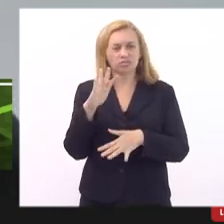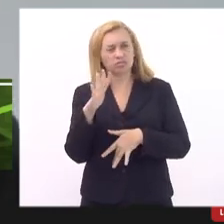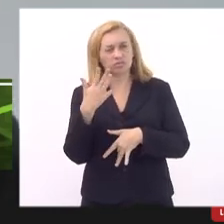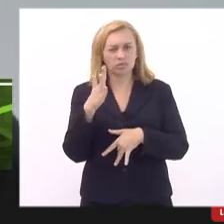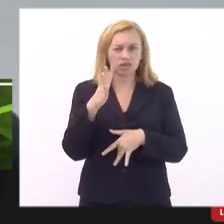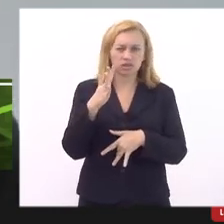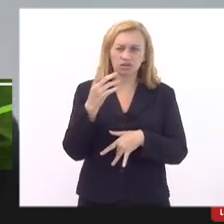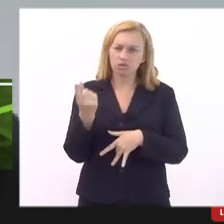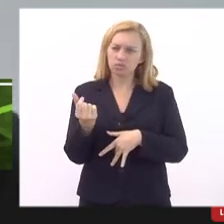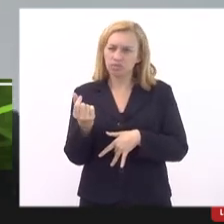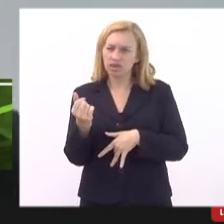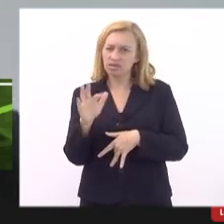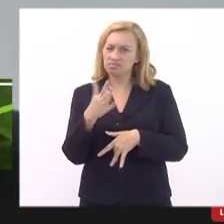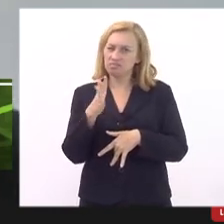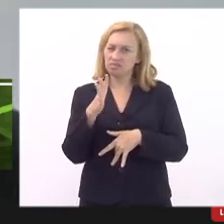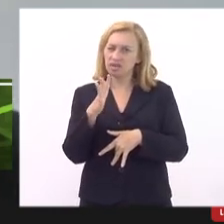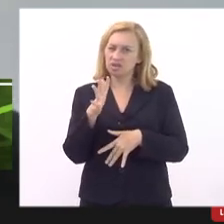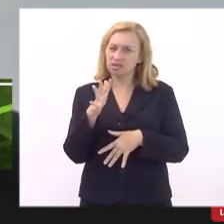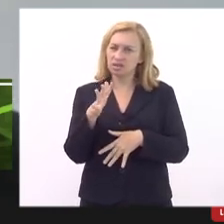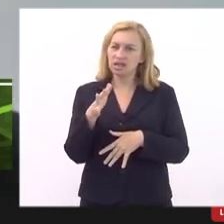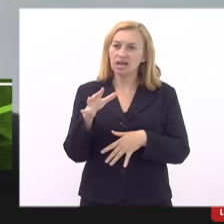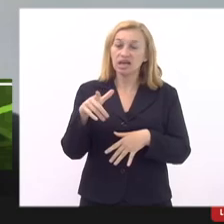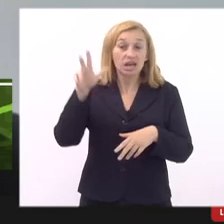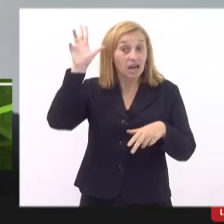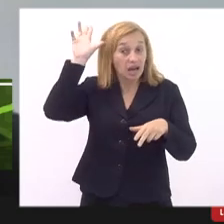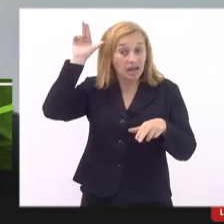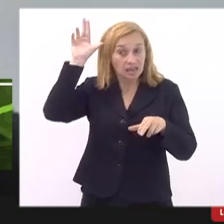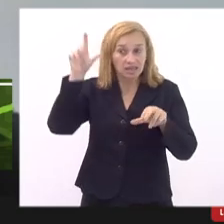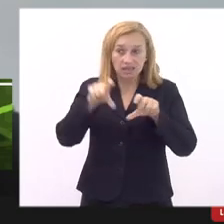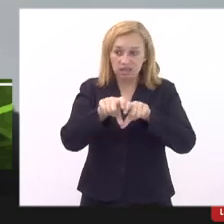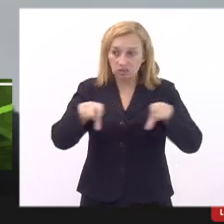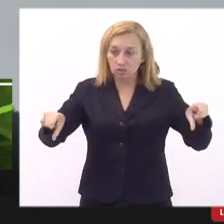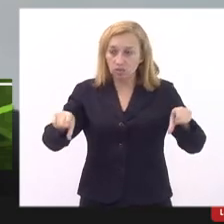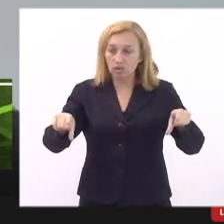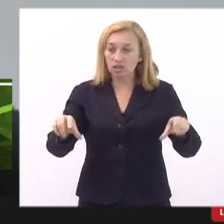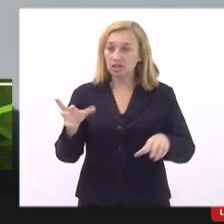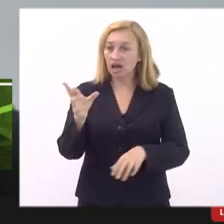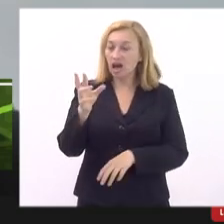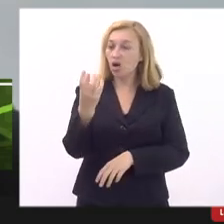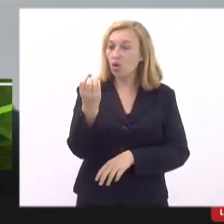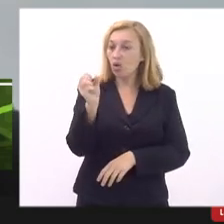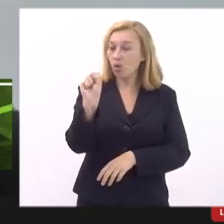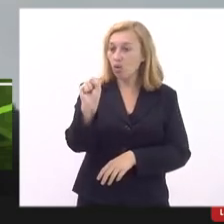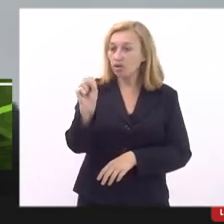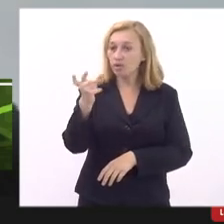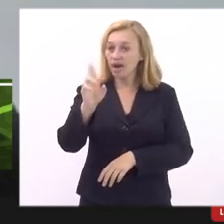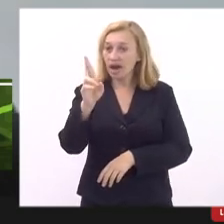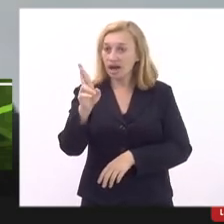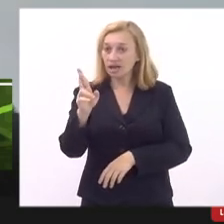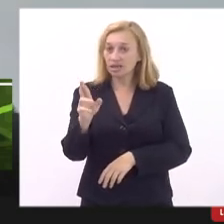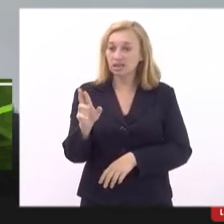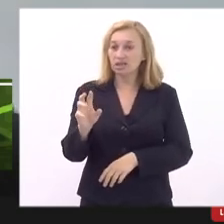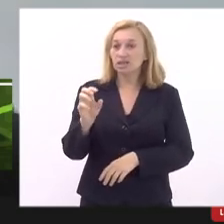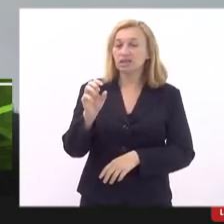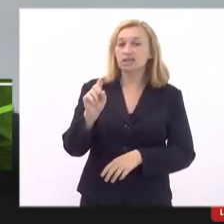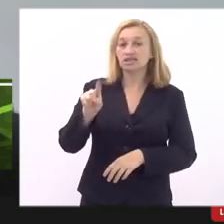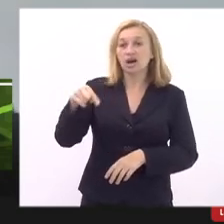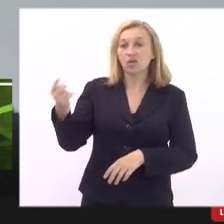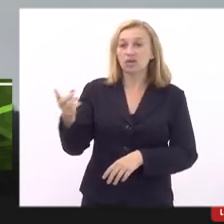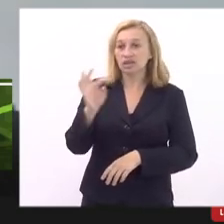preço ali do legume médio, a cenoura está R$8,00 no CEASA. Na tabela FGV, R$5,38.